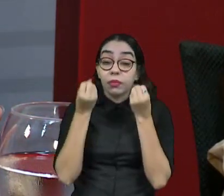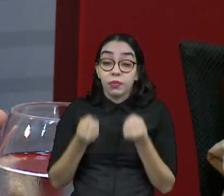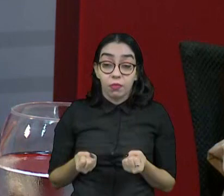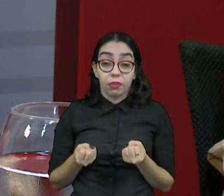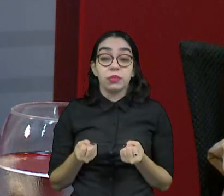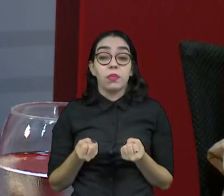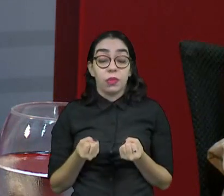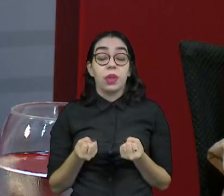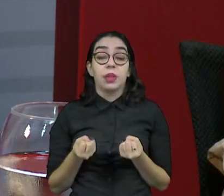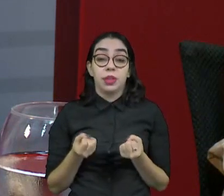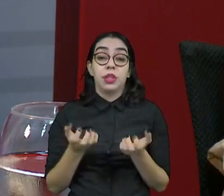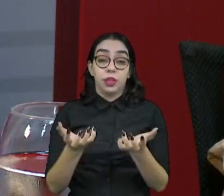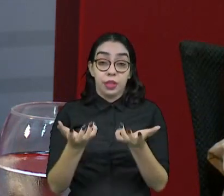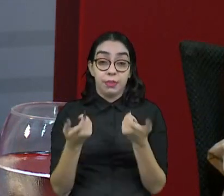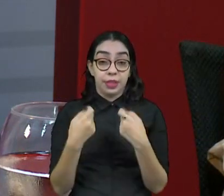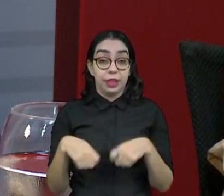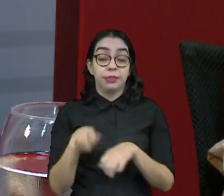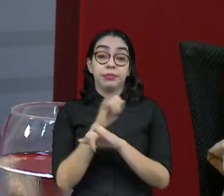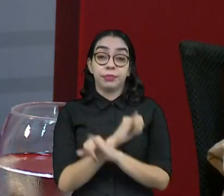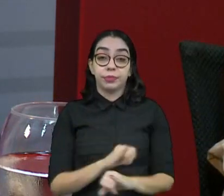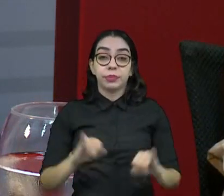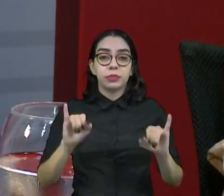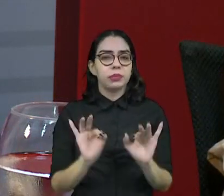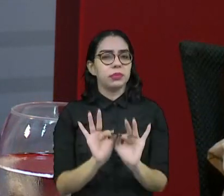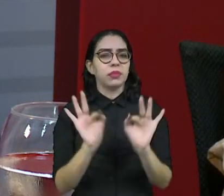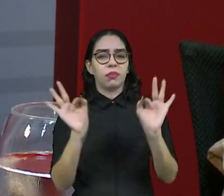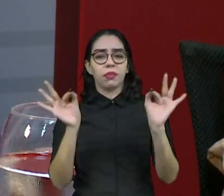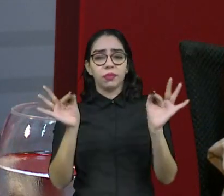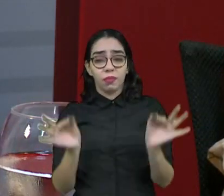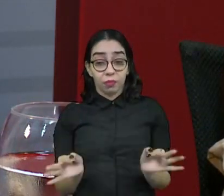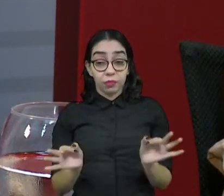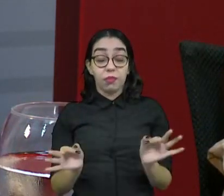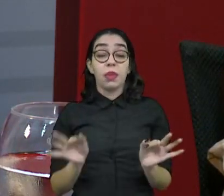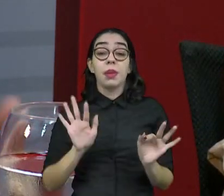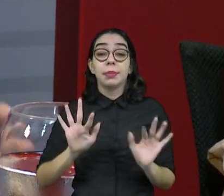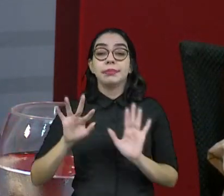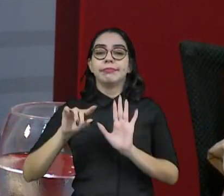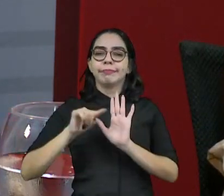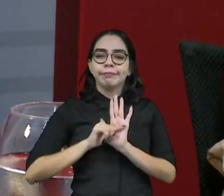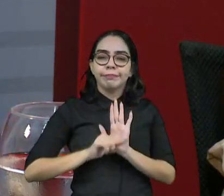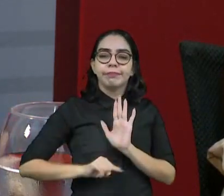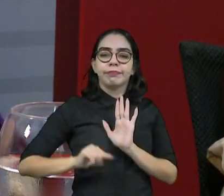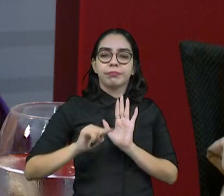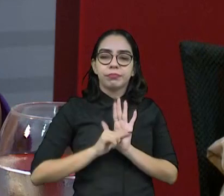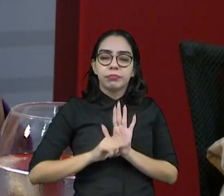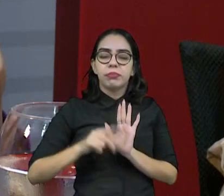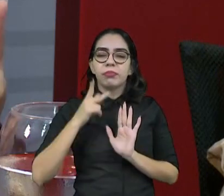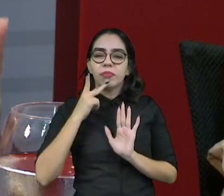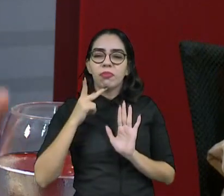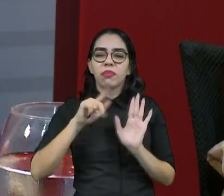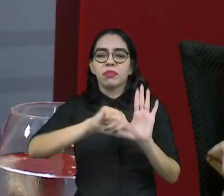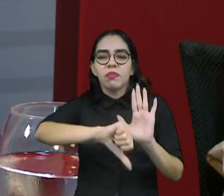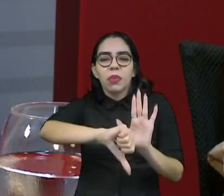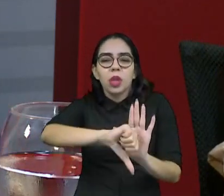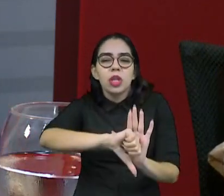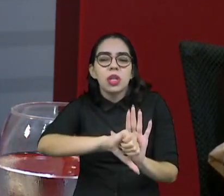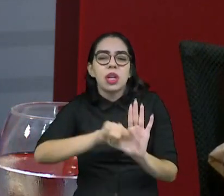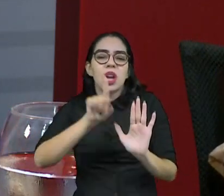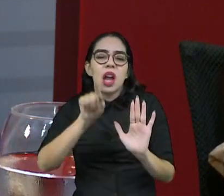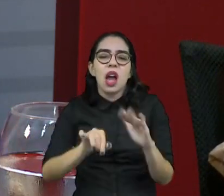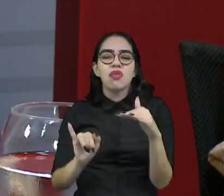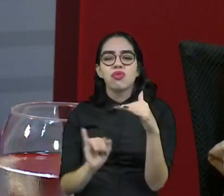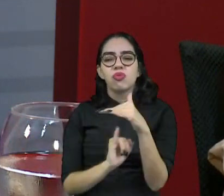é informar o eleitor para que ele possa escolher. Então, quando você traz isso para o campo negativo da criminalização, para dizer que os institutos de